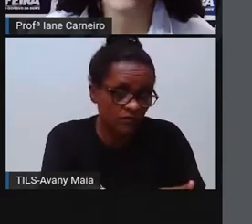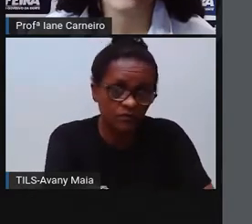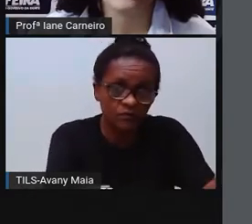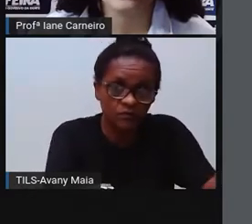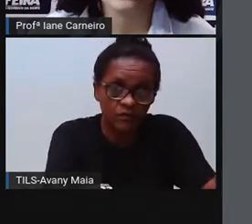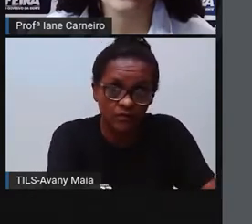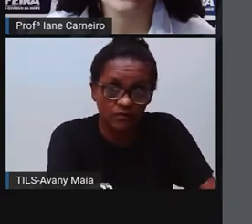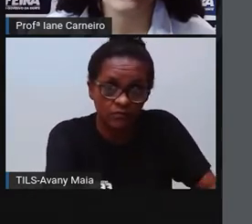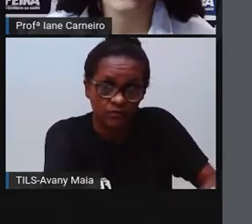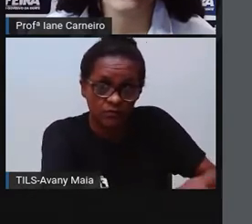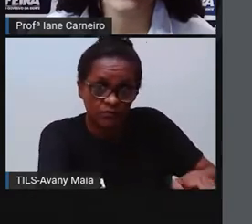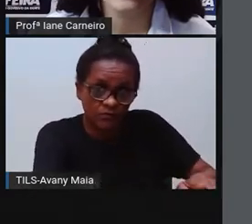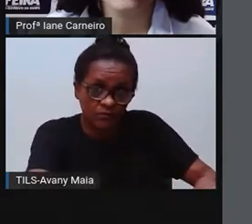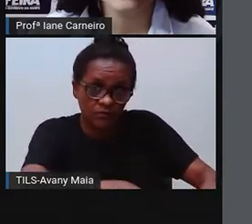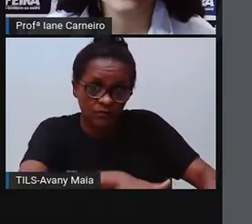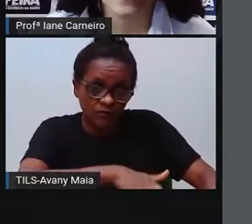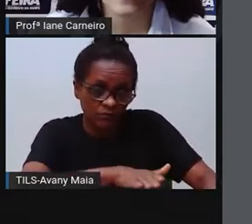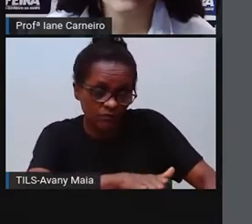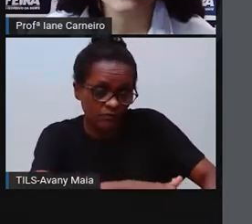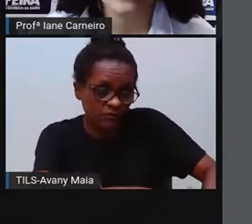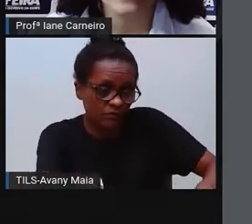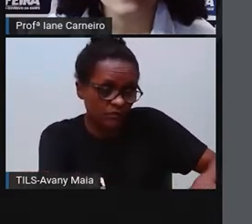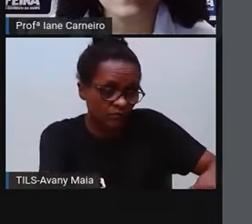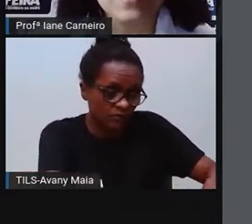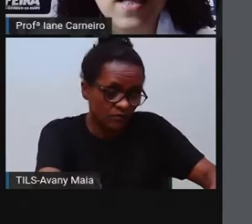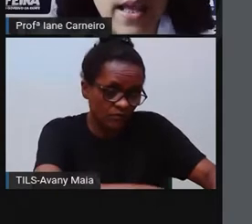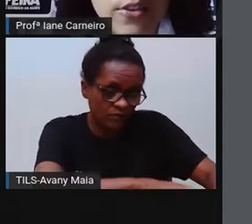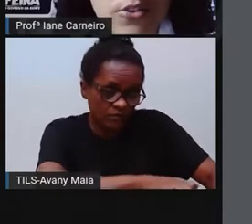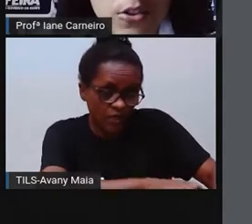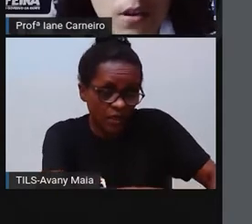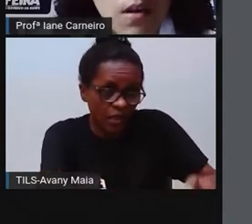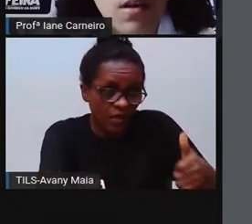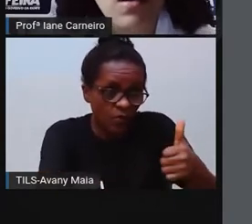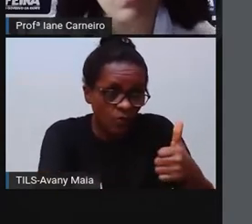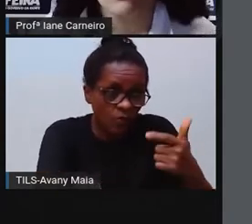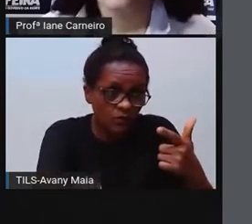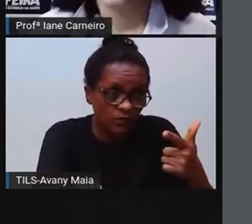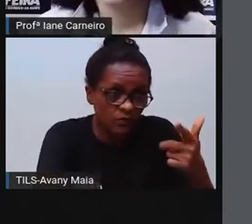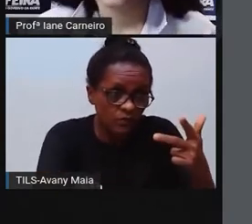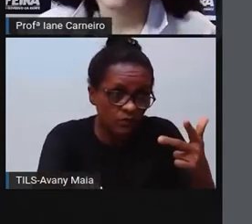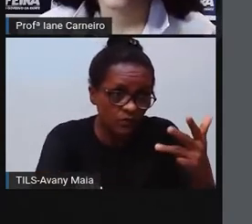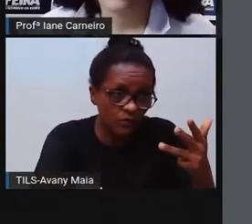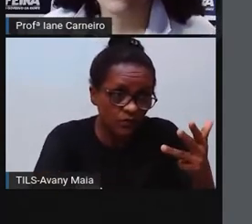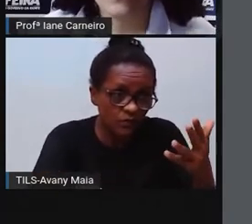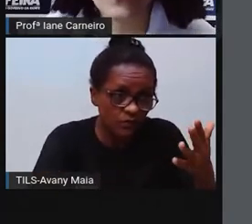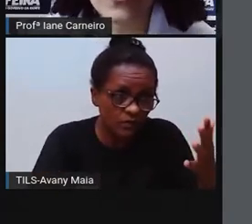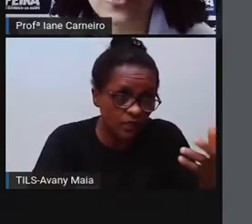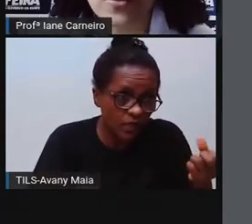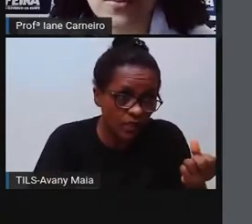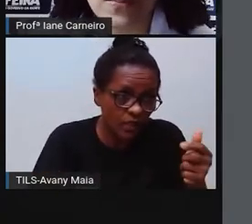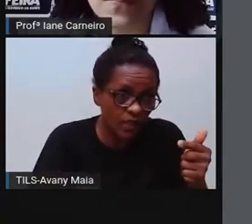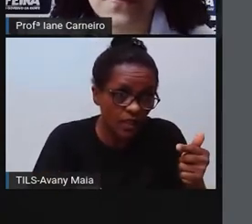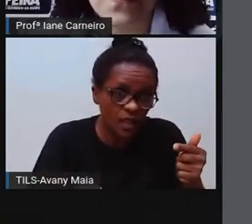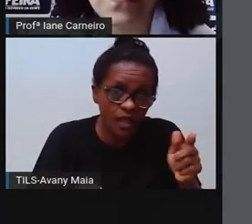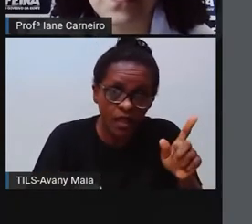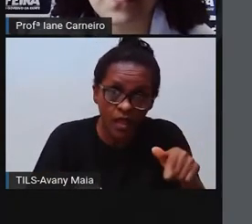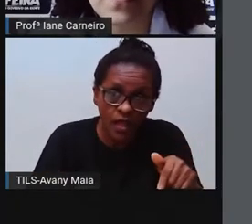quatro, cinco, seis, sete. Será que é um monstro?